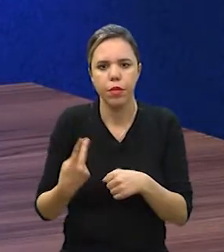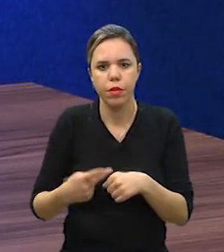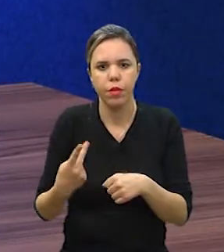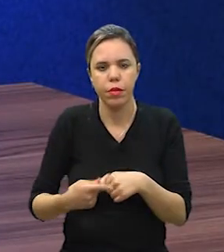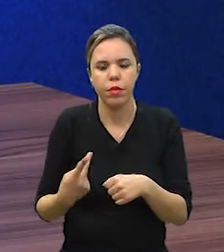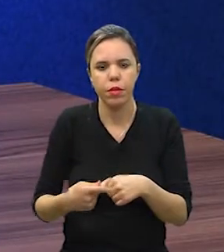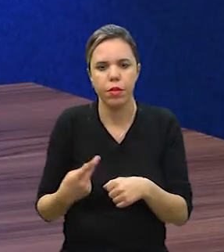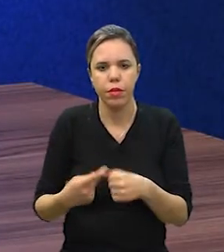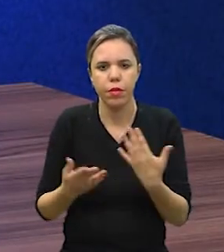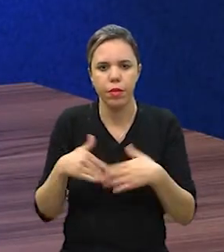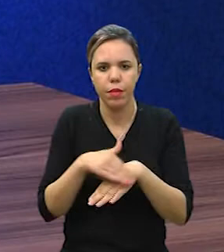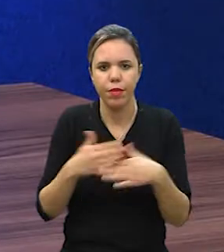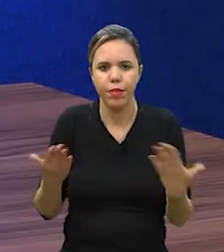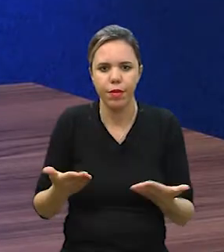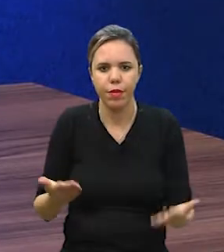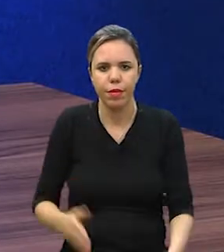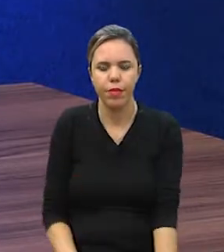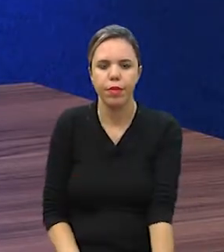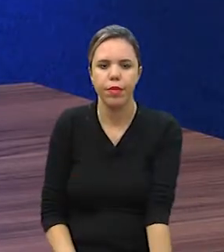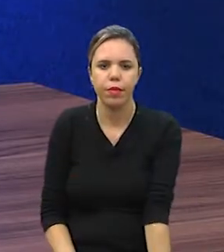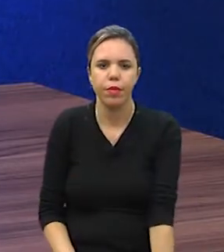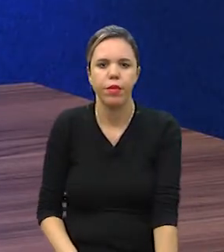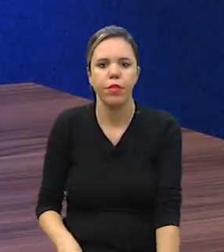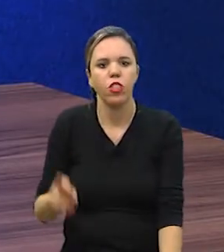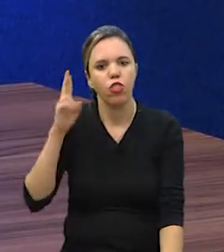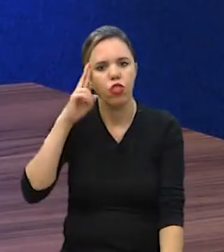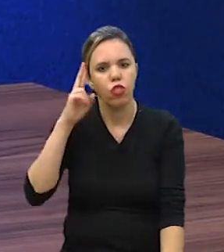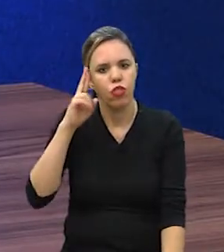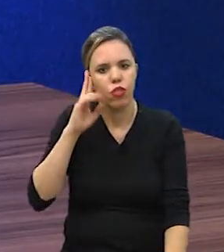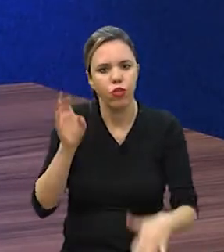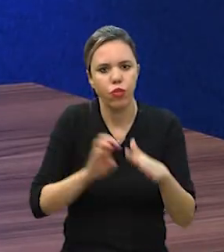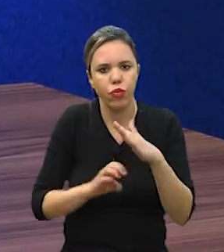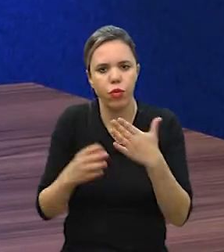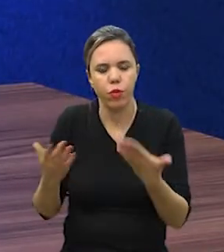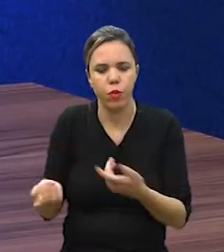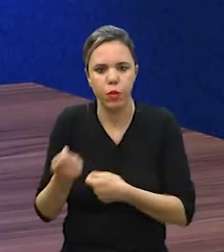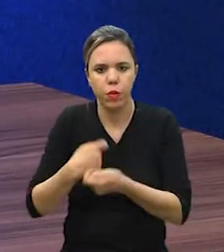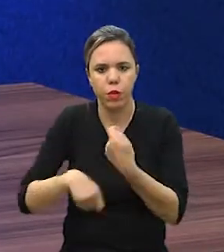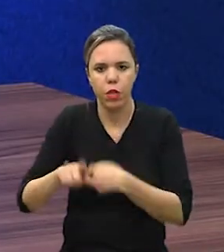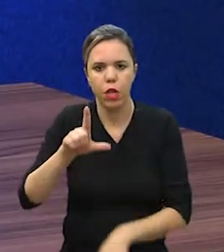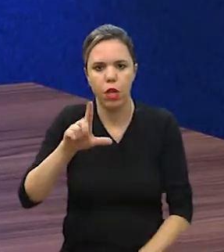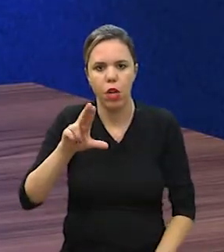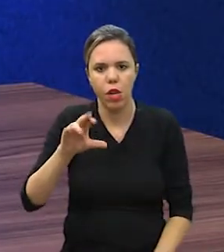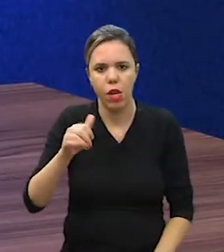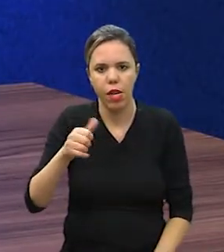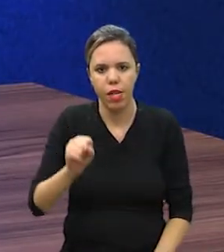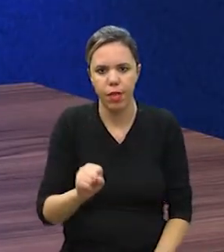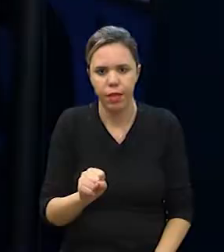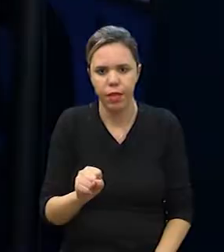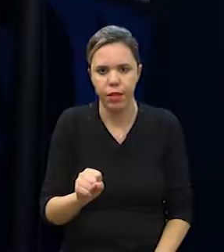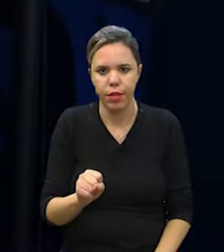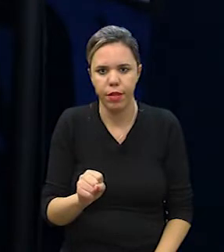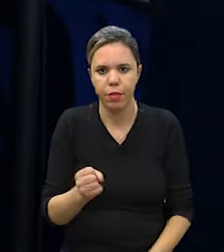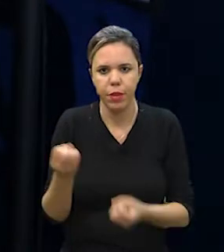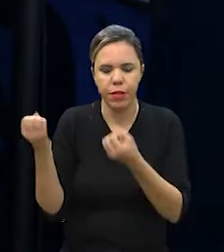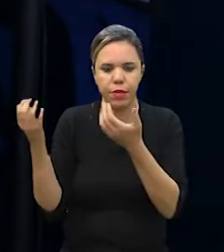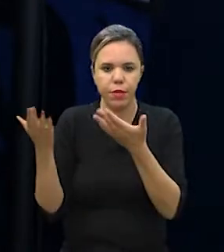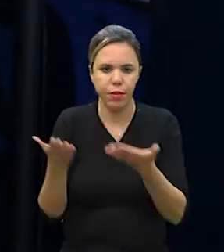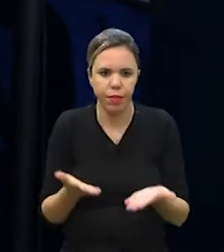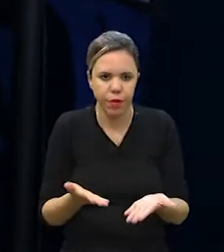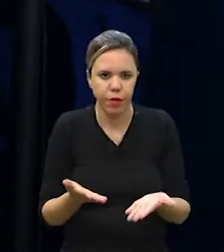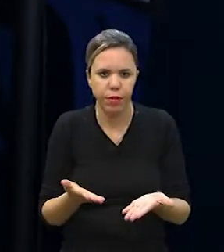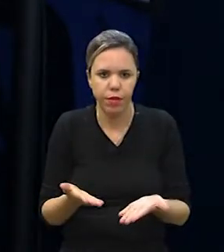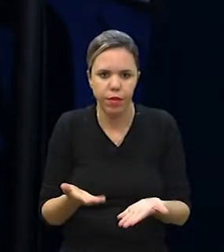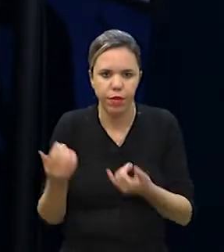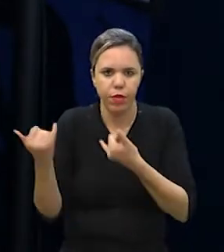produtos, e nós vamos conversar agora com o CEO dessa empresa, o Lucas Vilalva Lessa. Lucas, seja